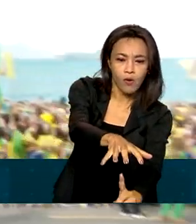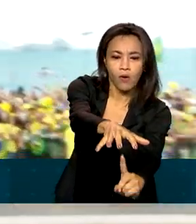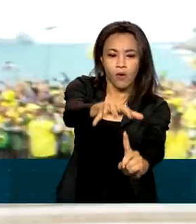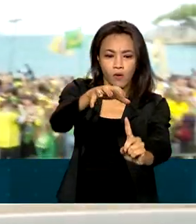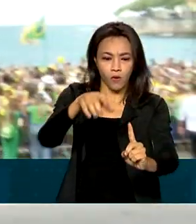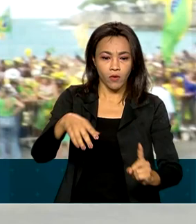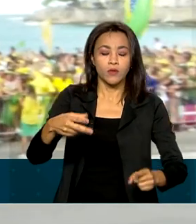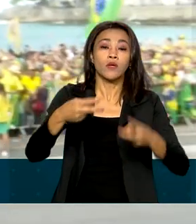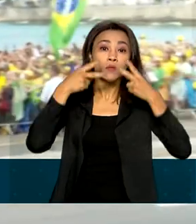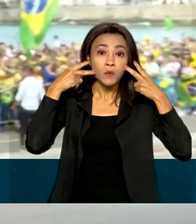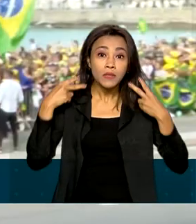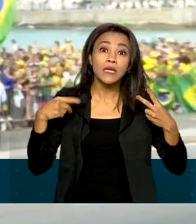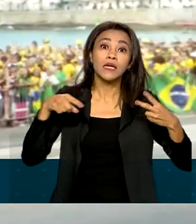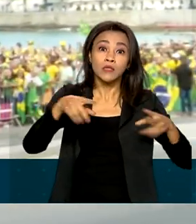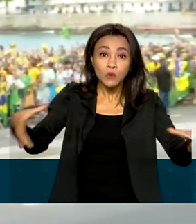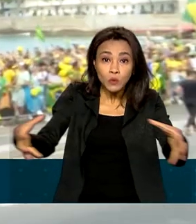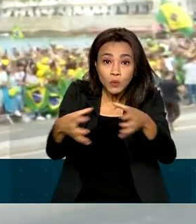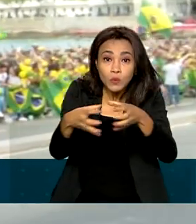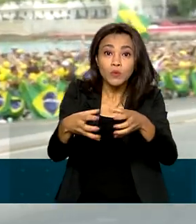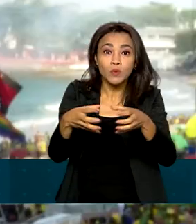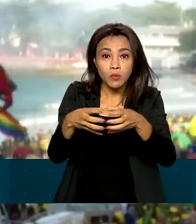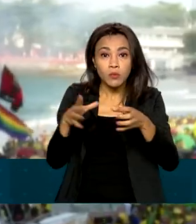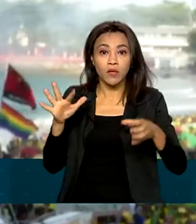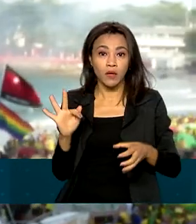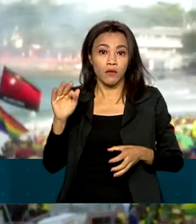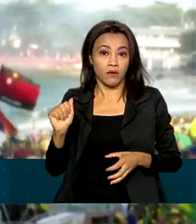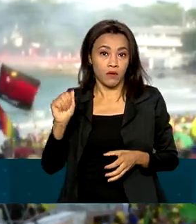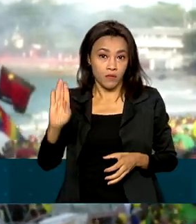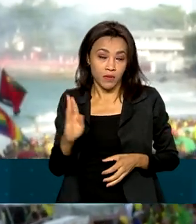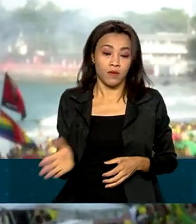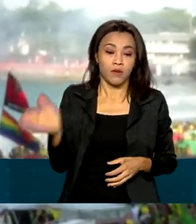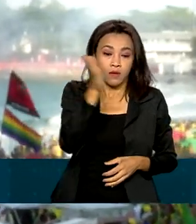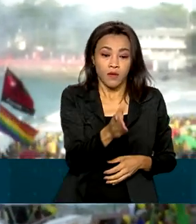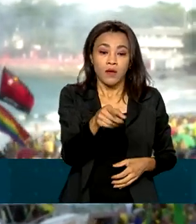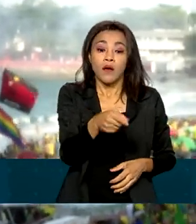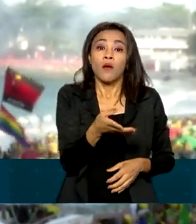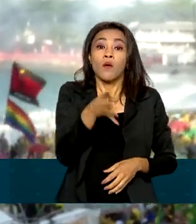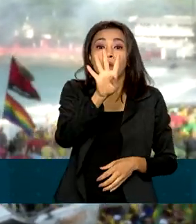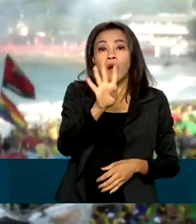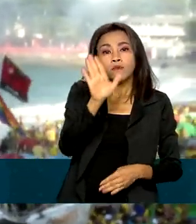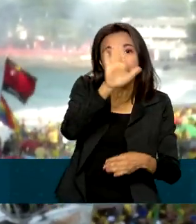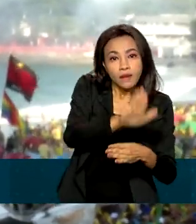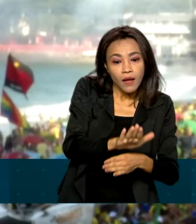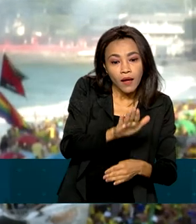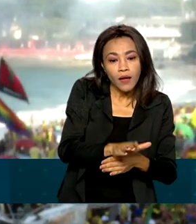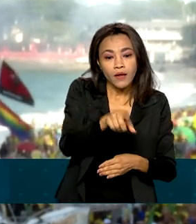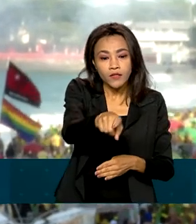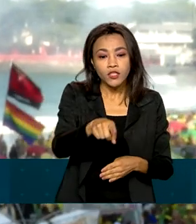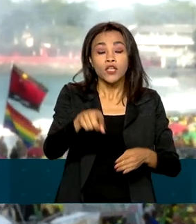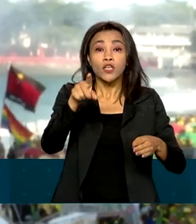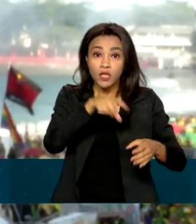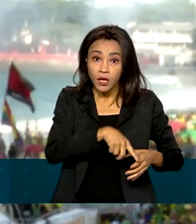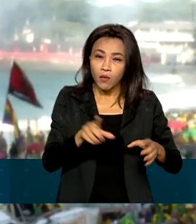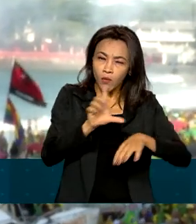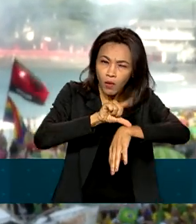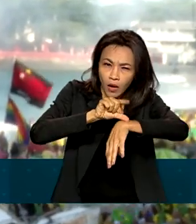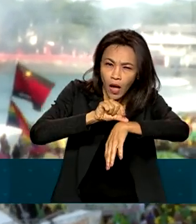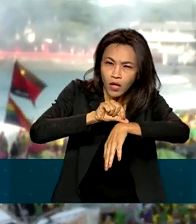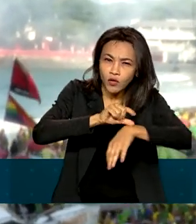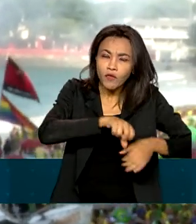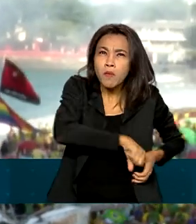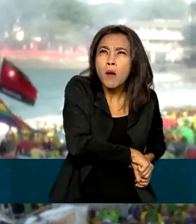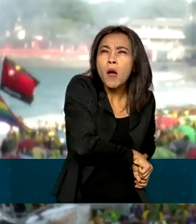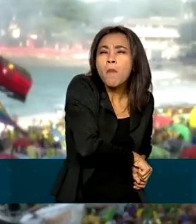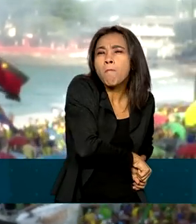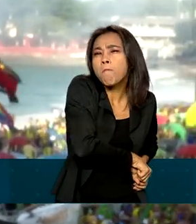Exército e Falcões da Força Aérea Brasileira. Às 4 da tarde, horário aproximado da proclamação da independência, foi